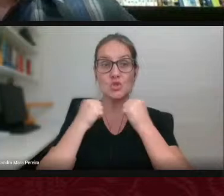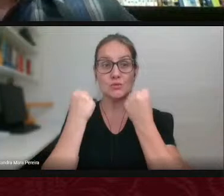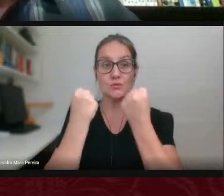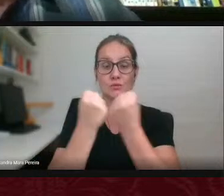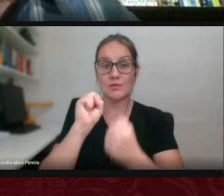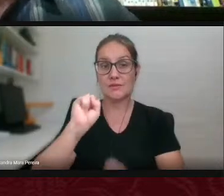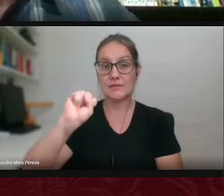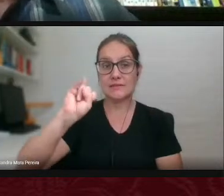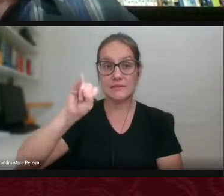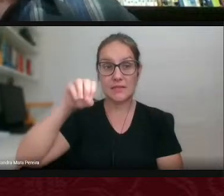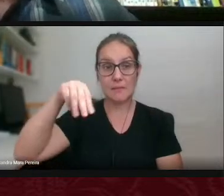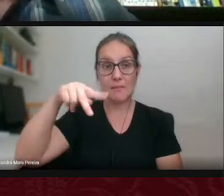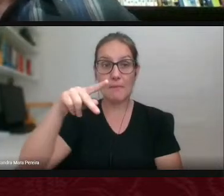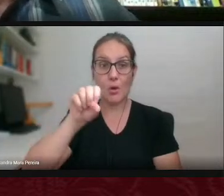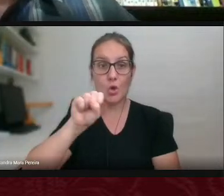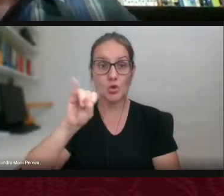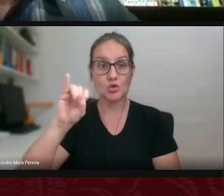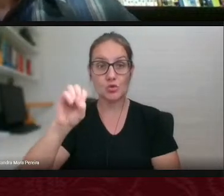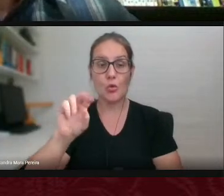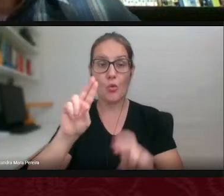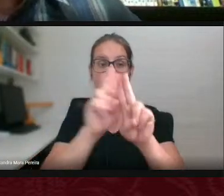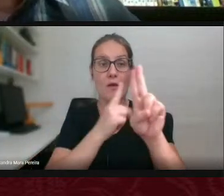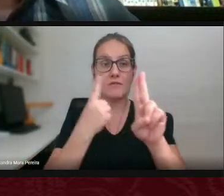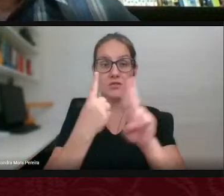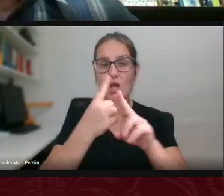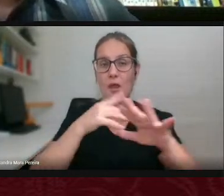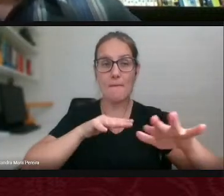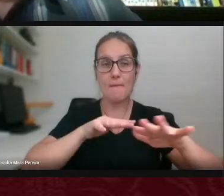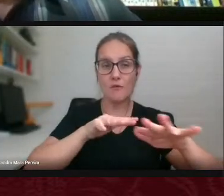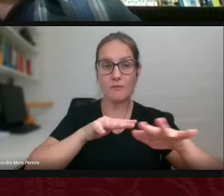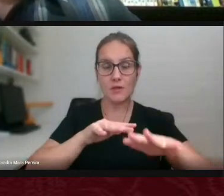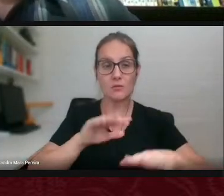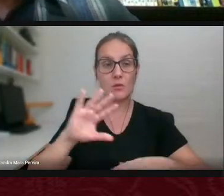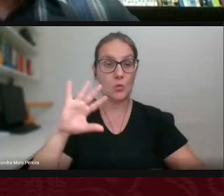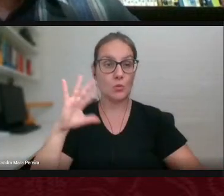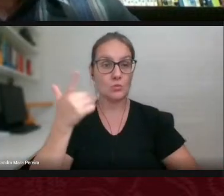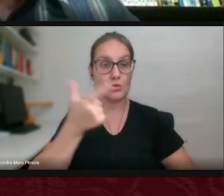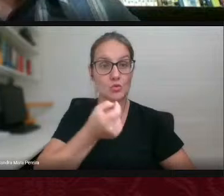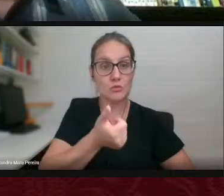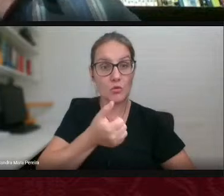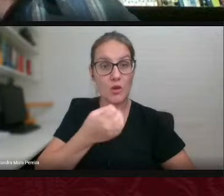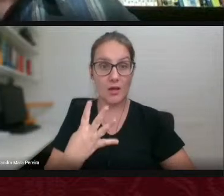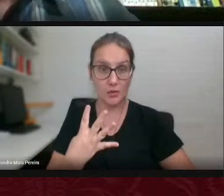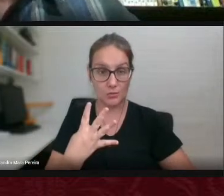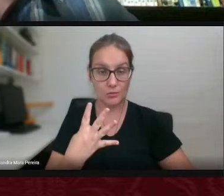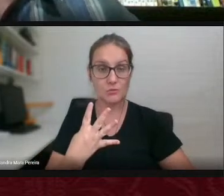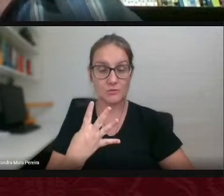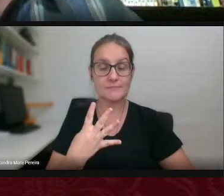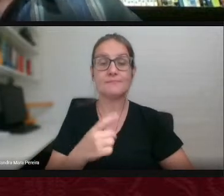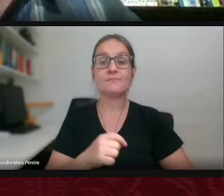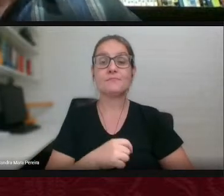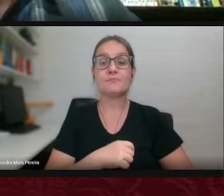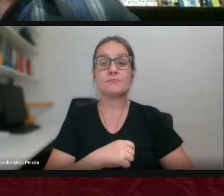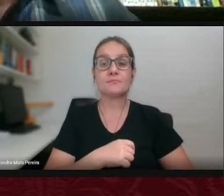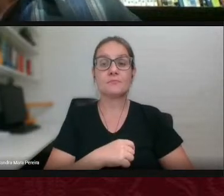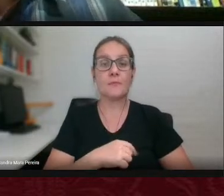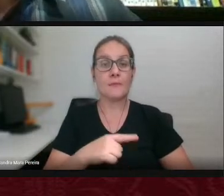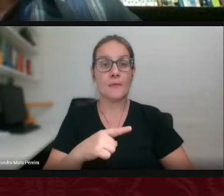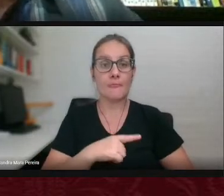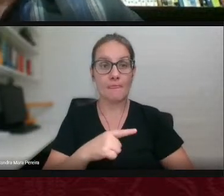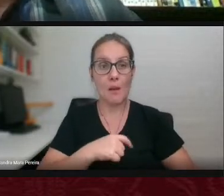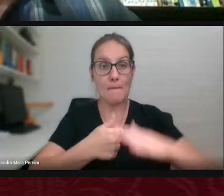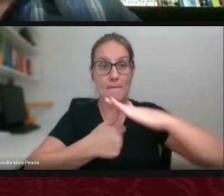em movimento que foi realizado em 2014 né sobre os ofícios aí justamente da pró